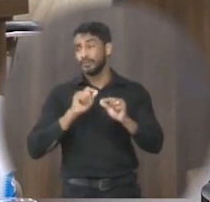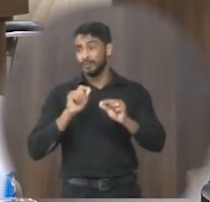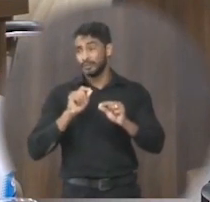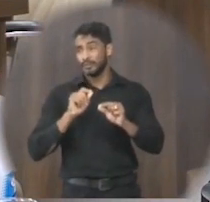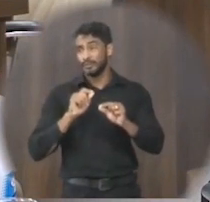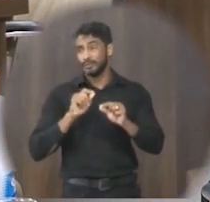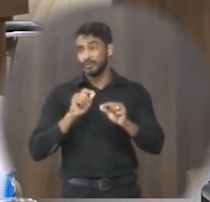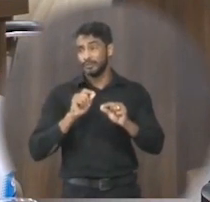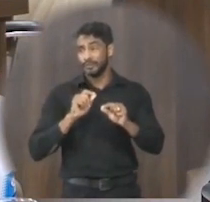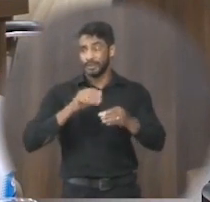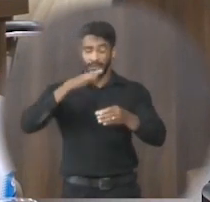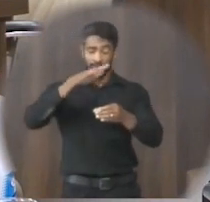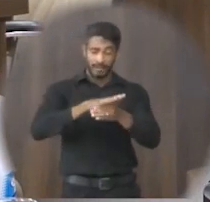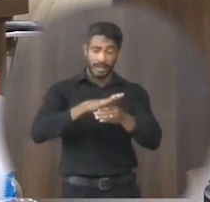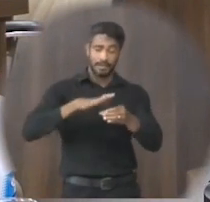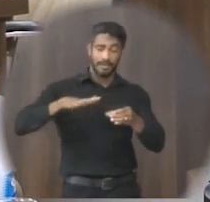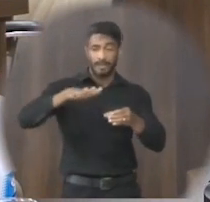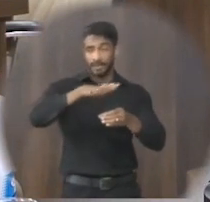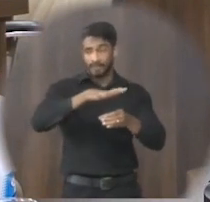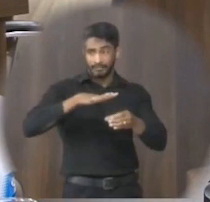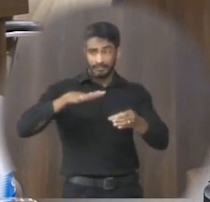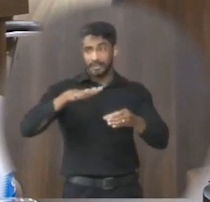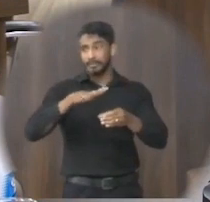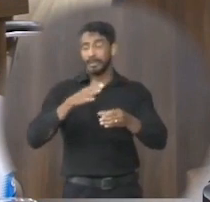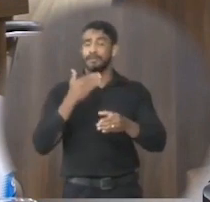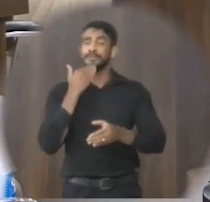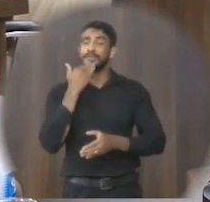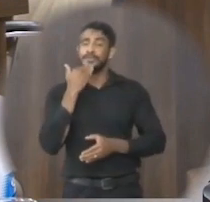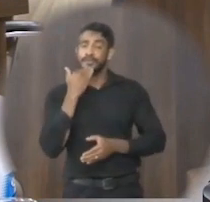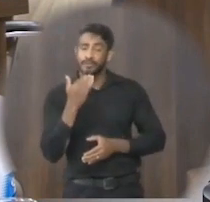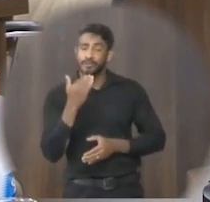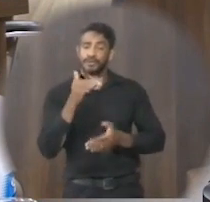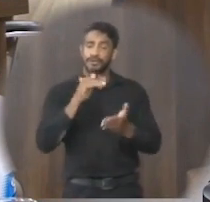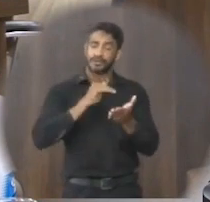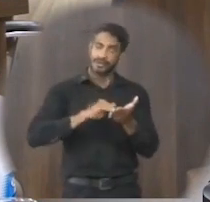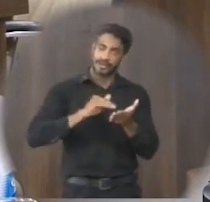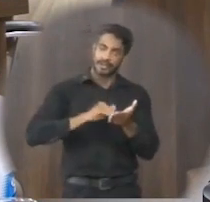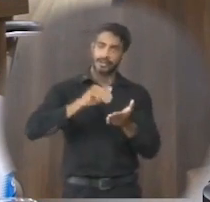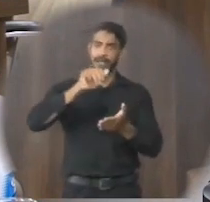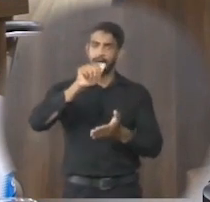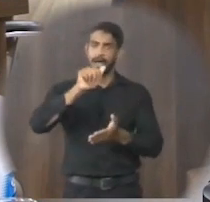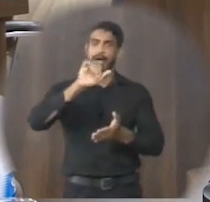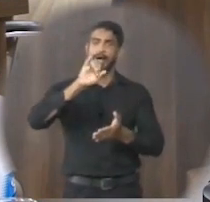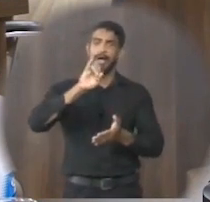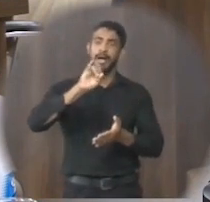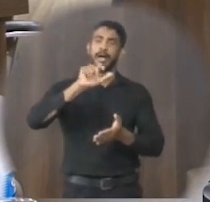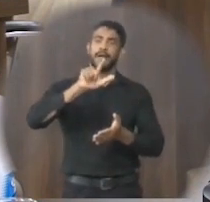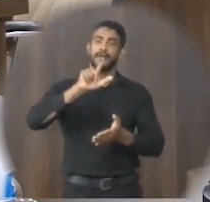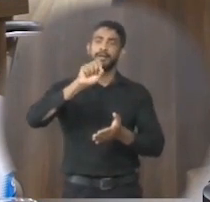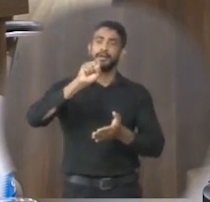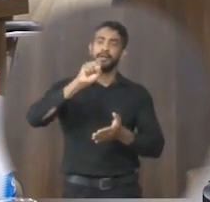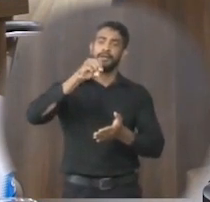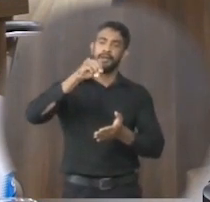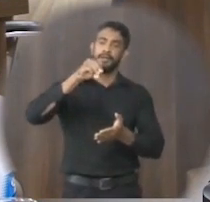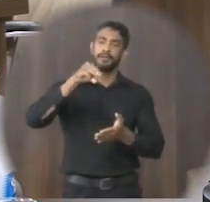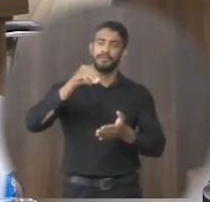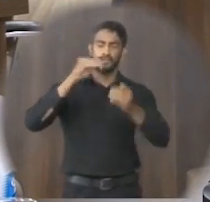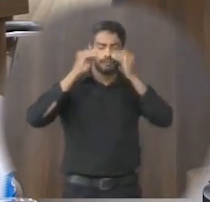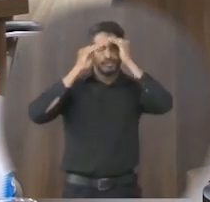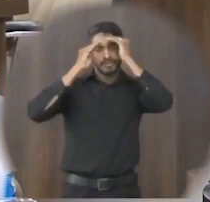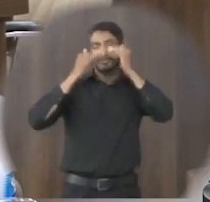modalidade de tapa buracos então vamos fazer esse pedido aí ao secretário aí os que sempre tem atendido aí as nossas solicitações